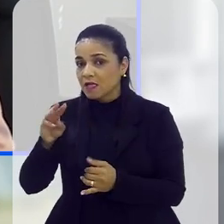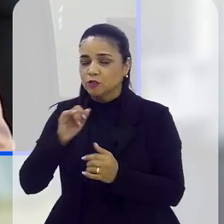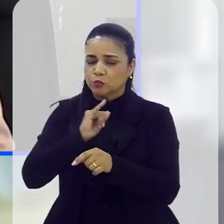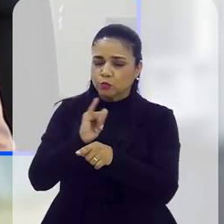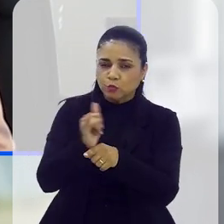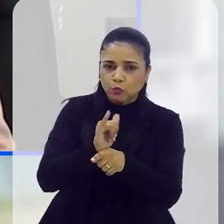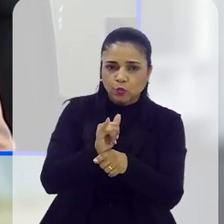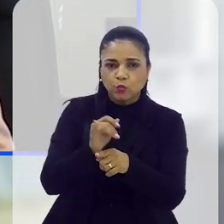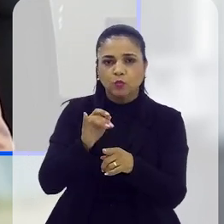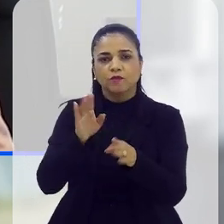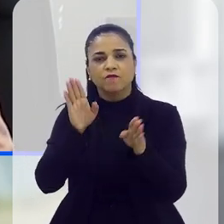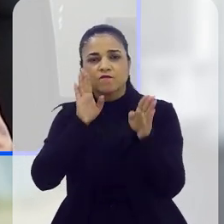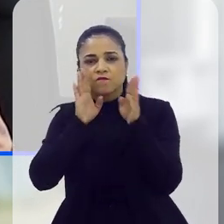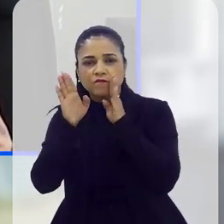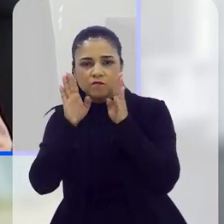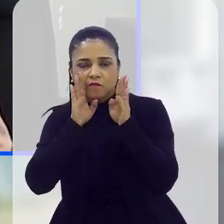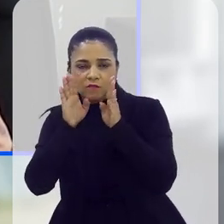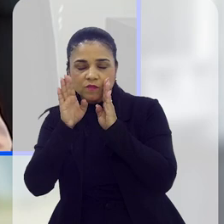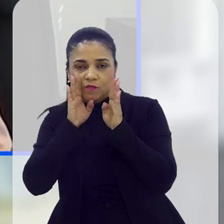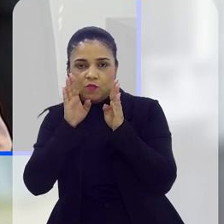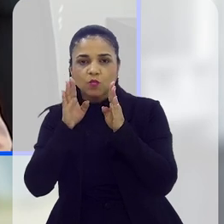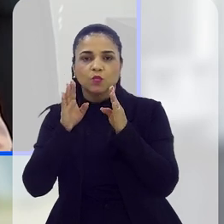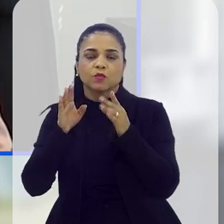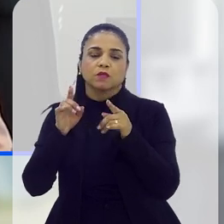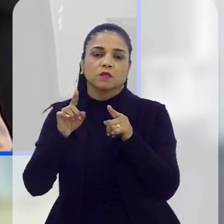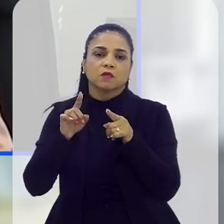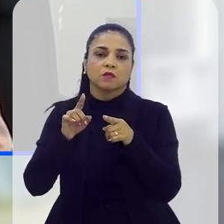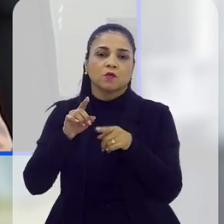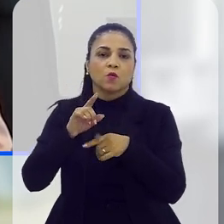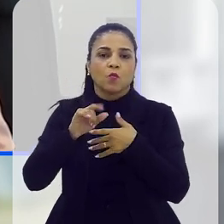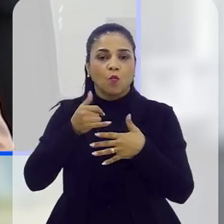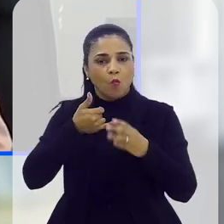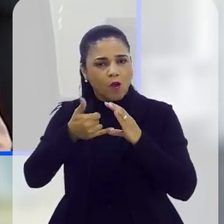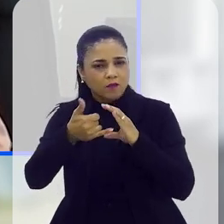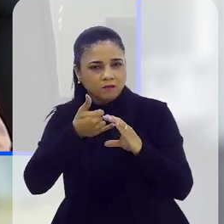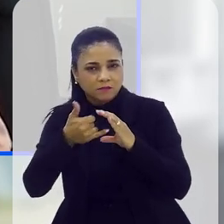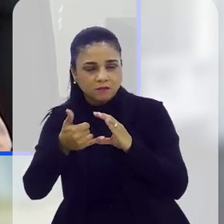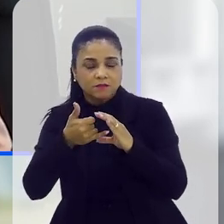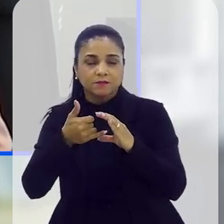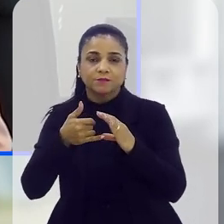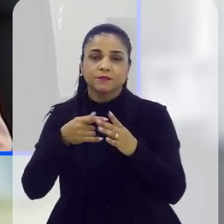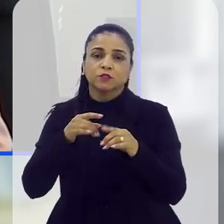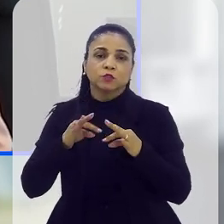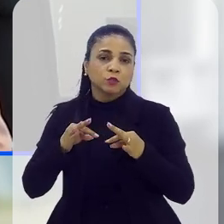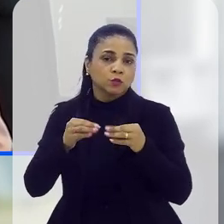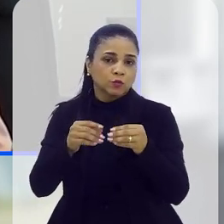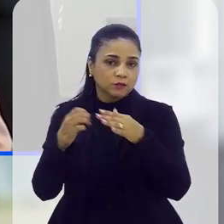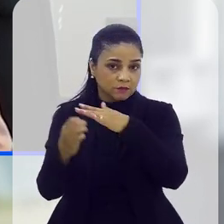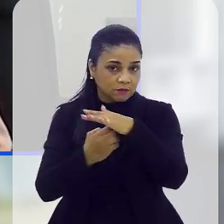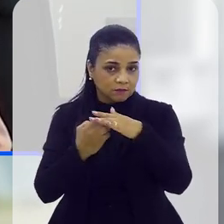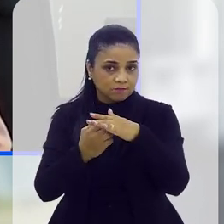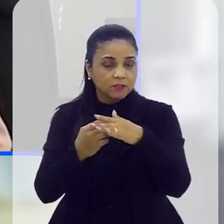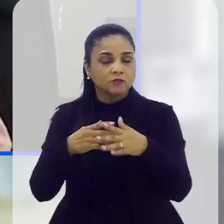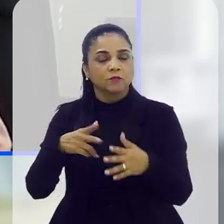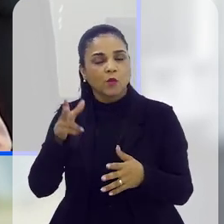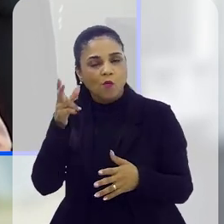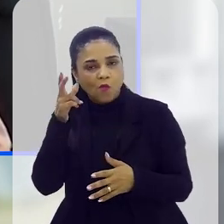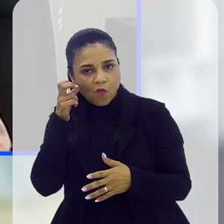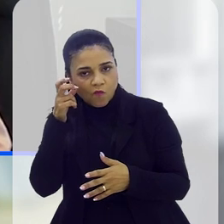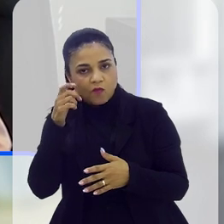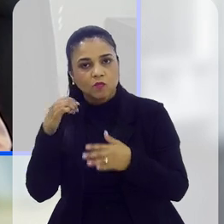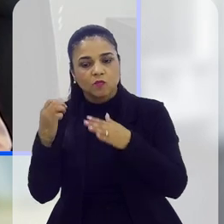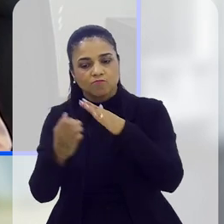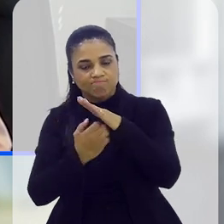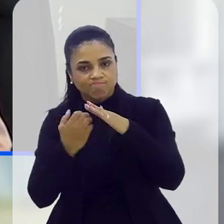seja o YouTube, seja o Facebook, seja o WhatsApp. então nós estaremos também